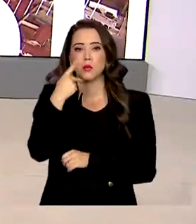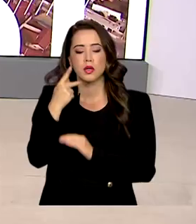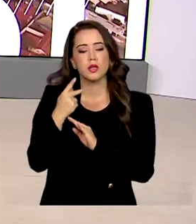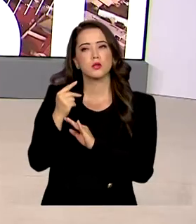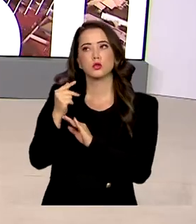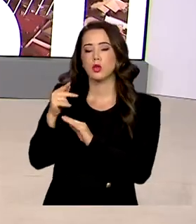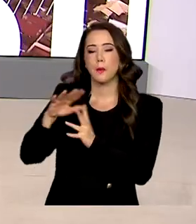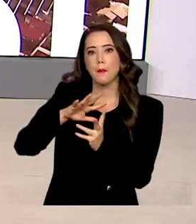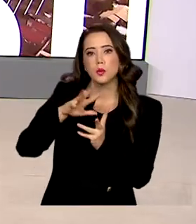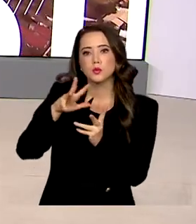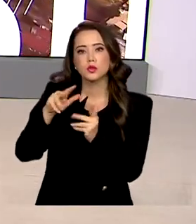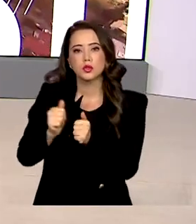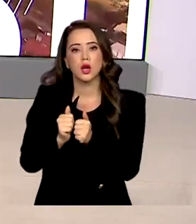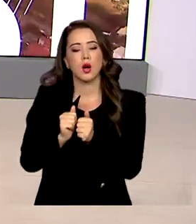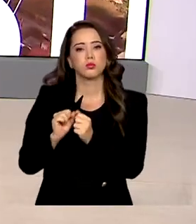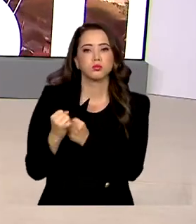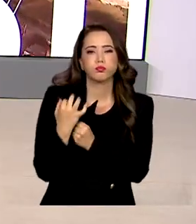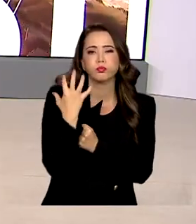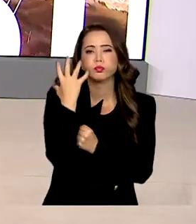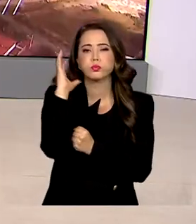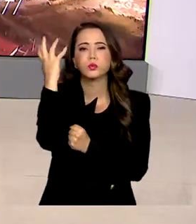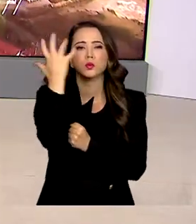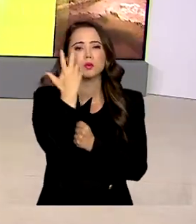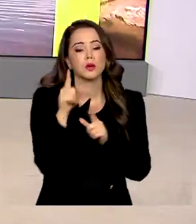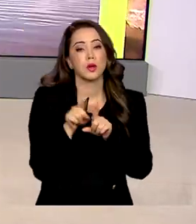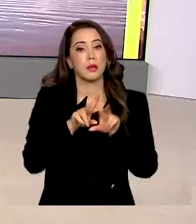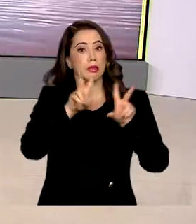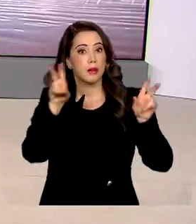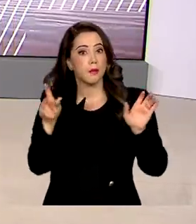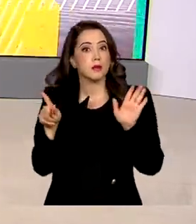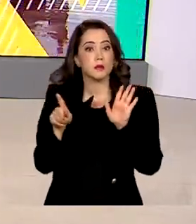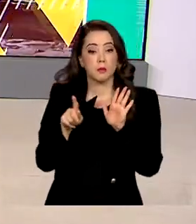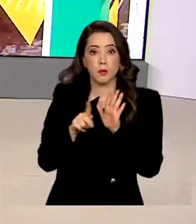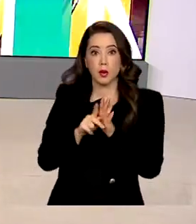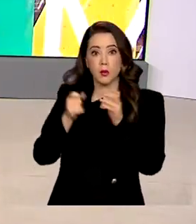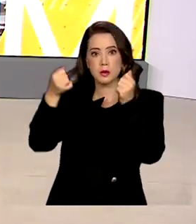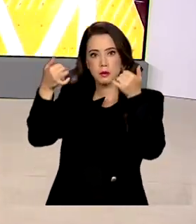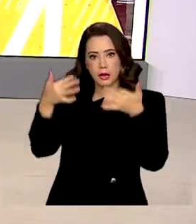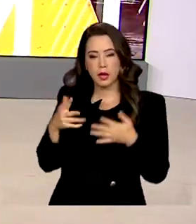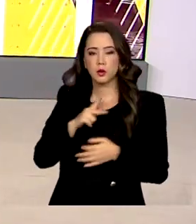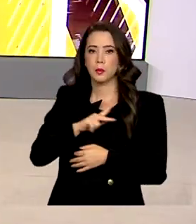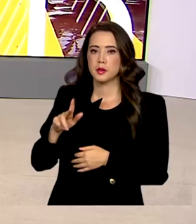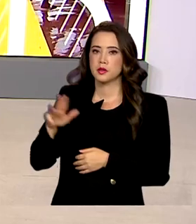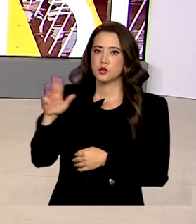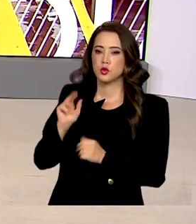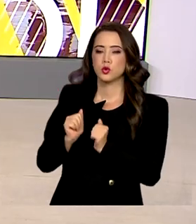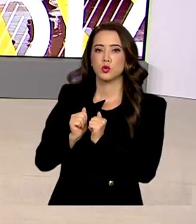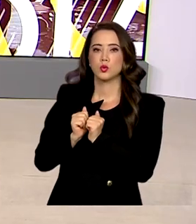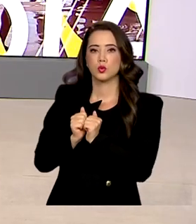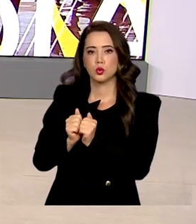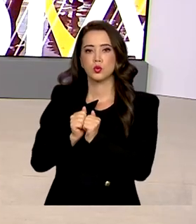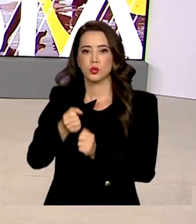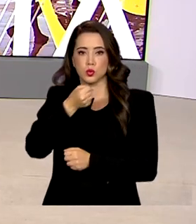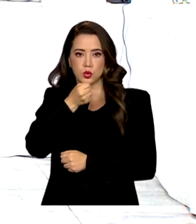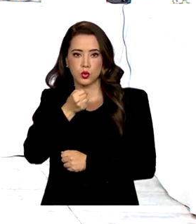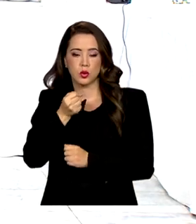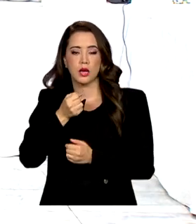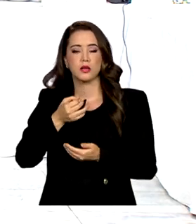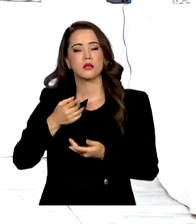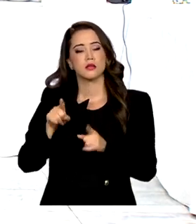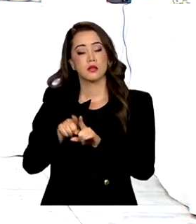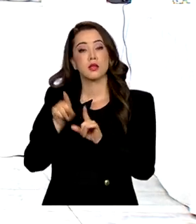externa, meio ambiente. Assuntos tratados pelo presidente Lula em café da manhã com jornalistas no Palácio do Planalto.